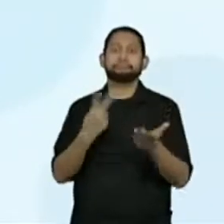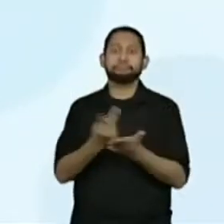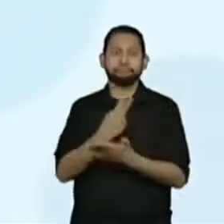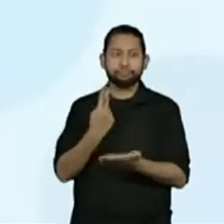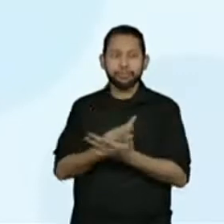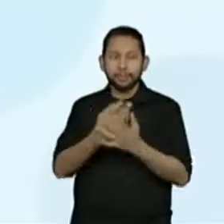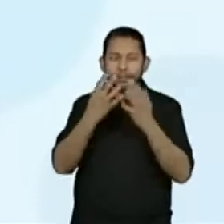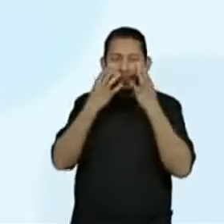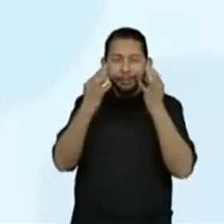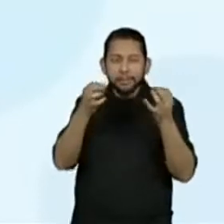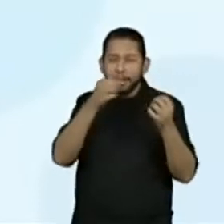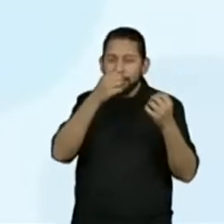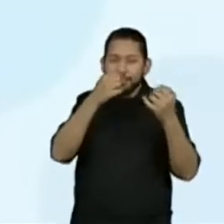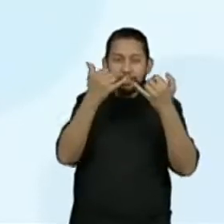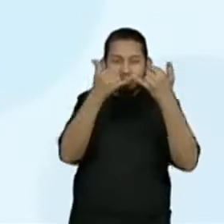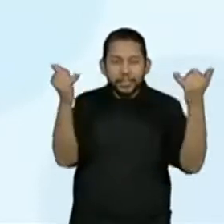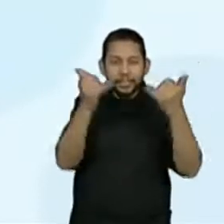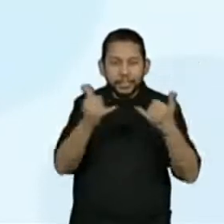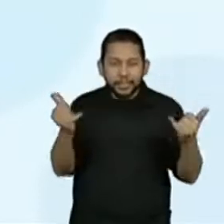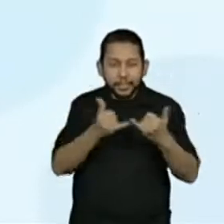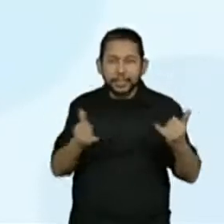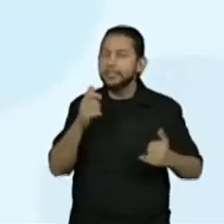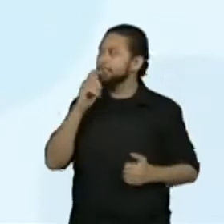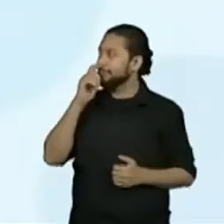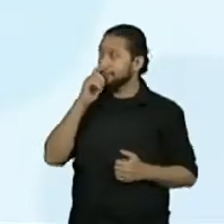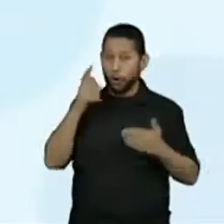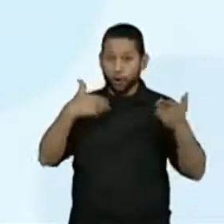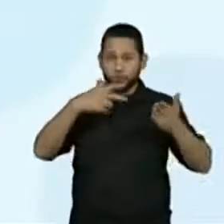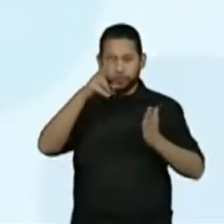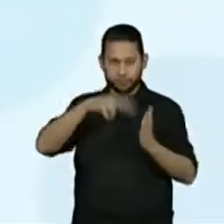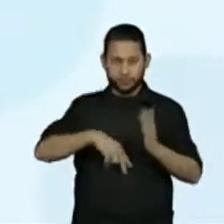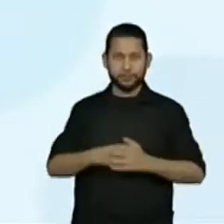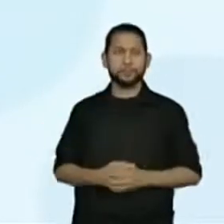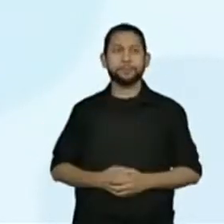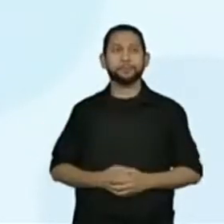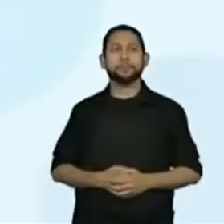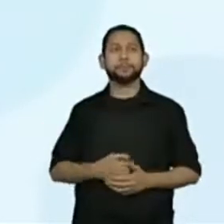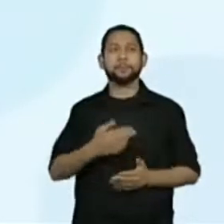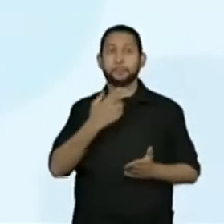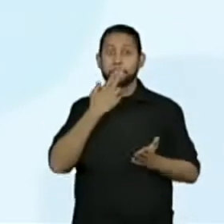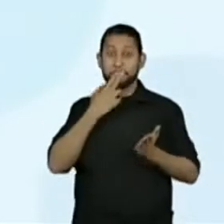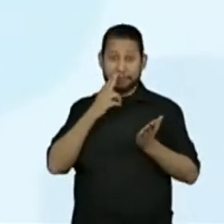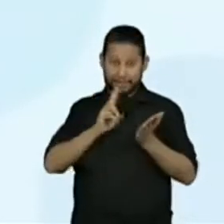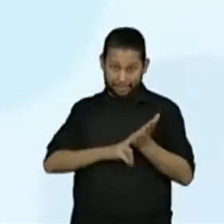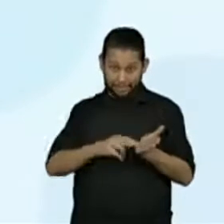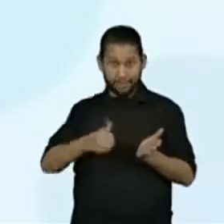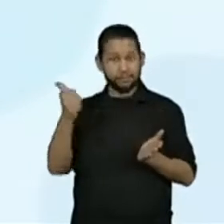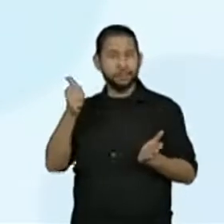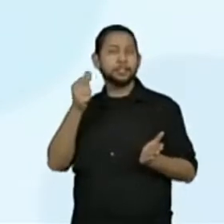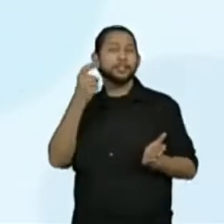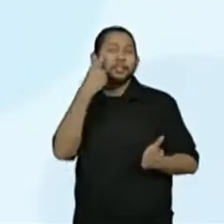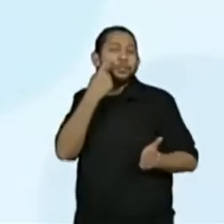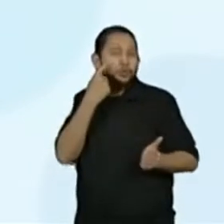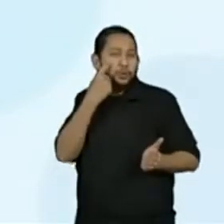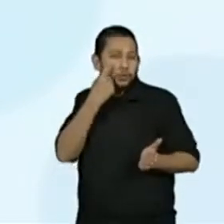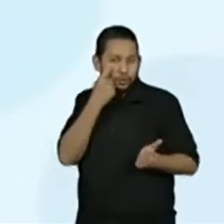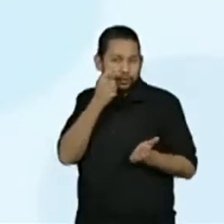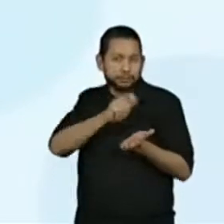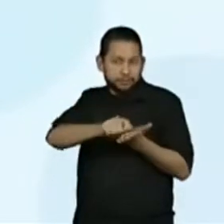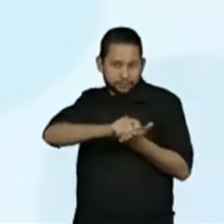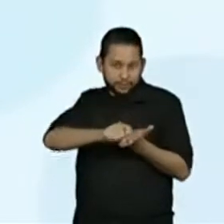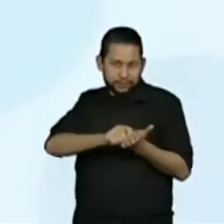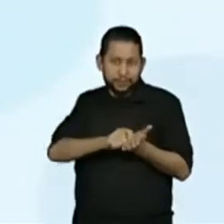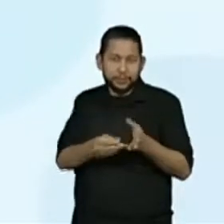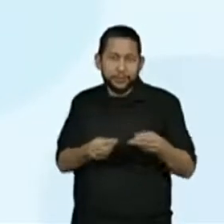Mas o nosso foco é a estrutura. Agora sim, a leitura. Carta que Regianinha escreveu para a